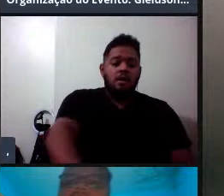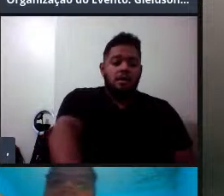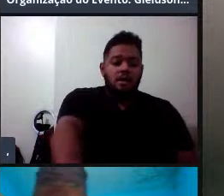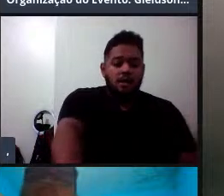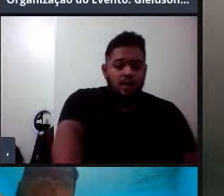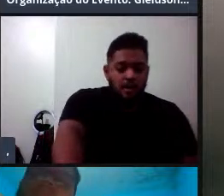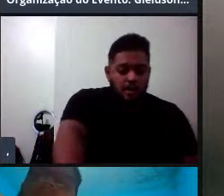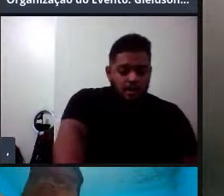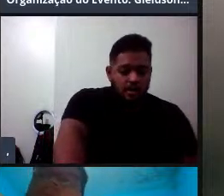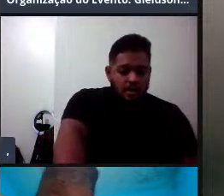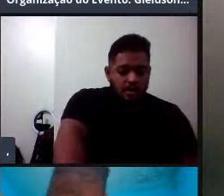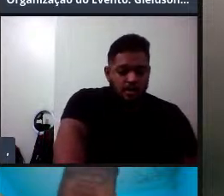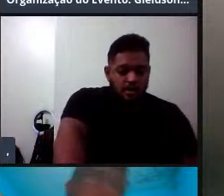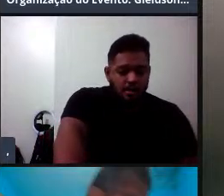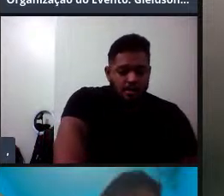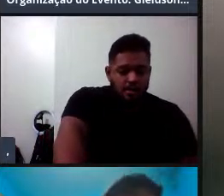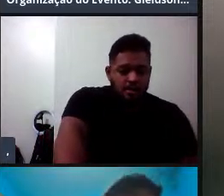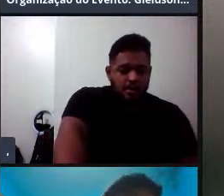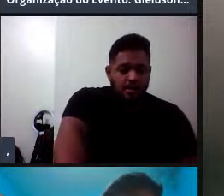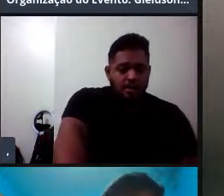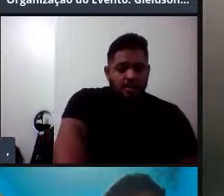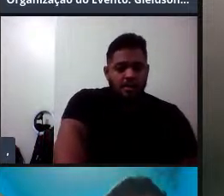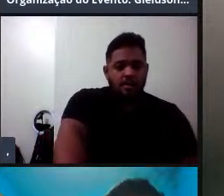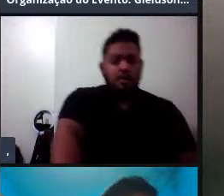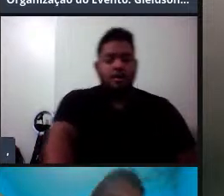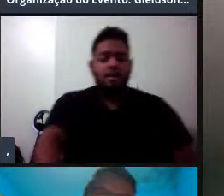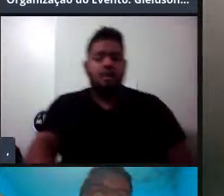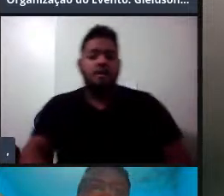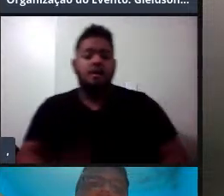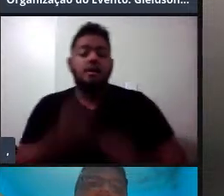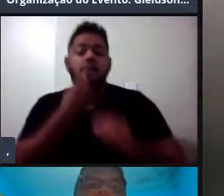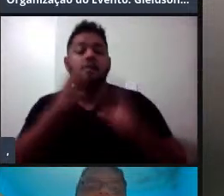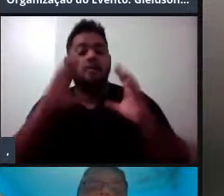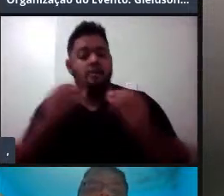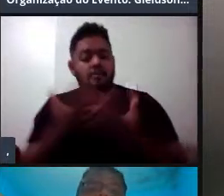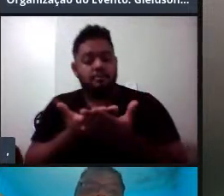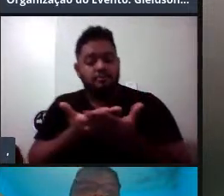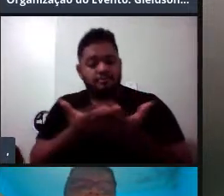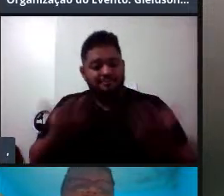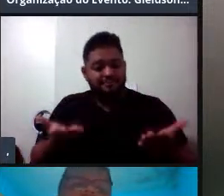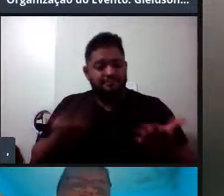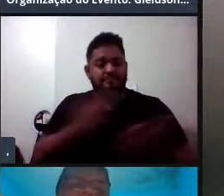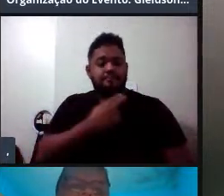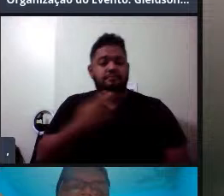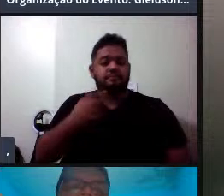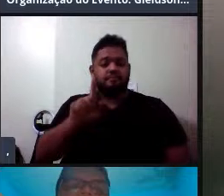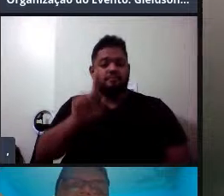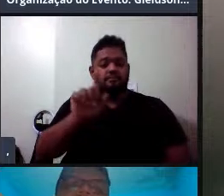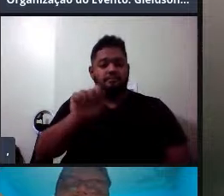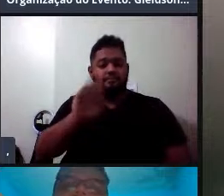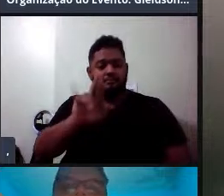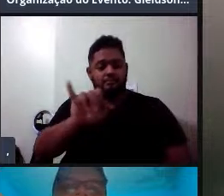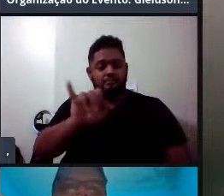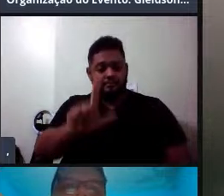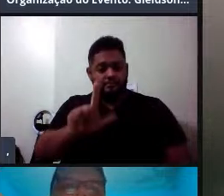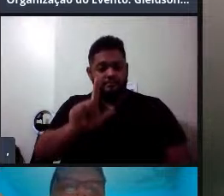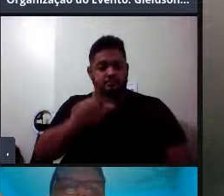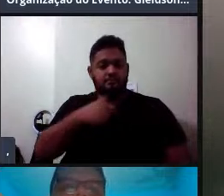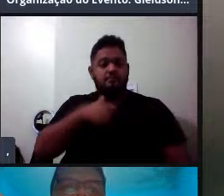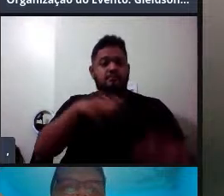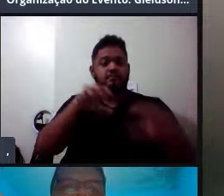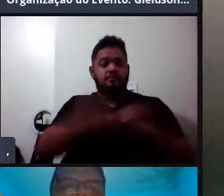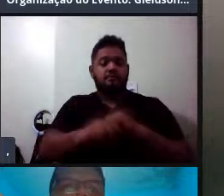Agora foi? Sim, agora tá bom. Boa noite a todos. O nome é Gabriel. Eu fui... Eu formei aí pela